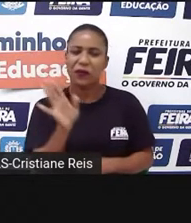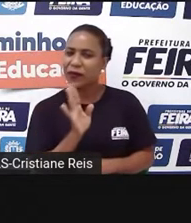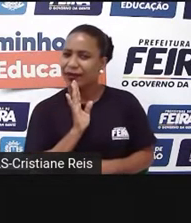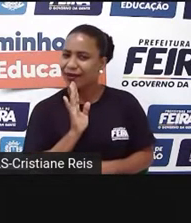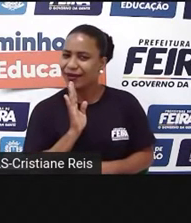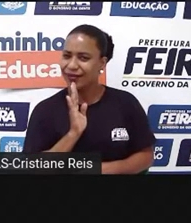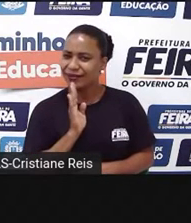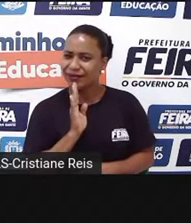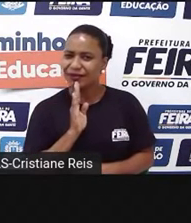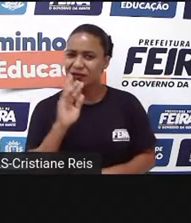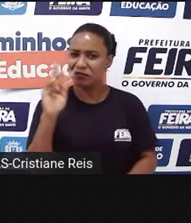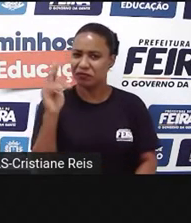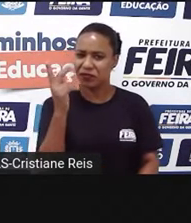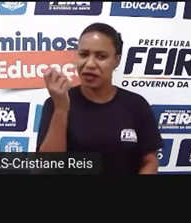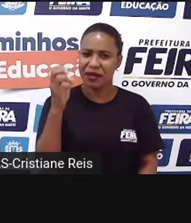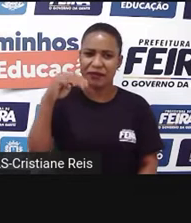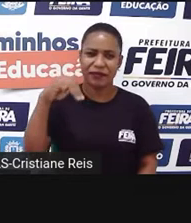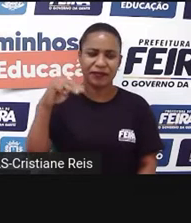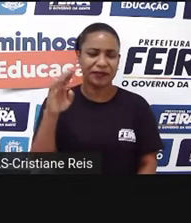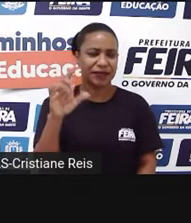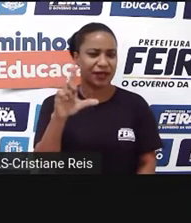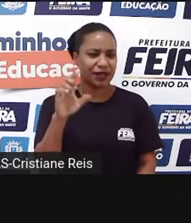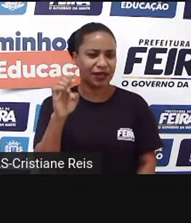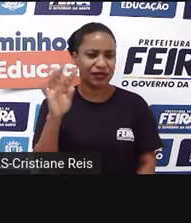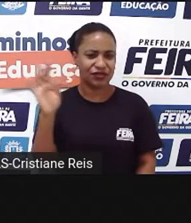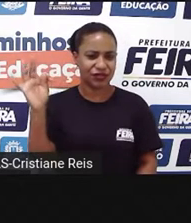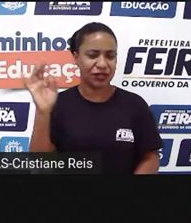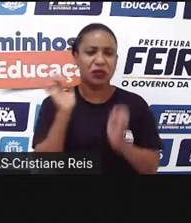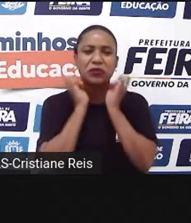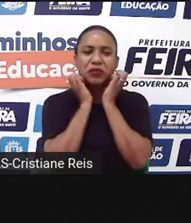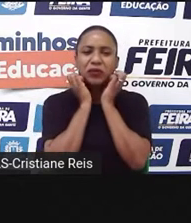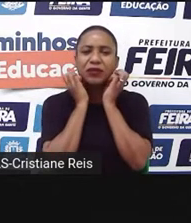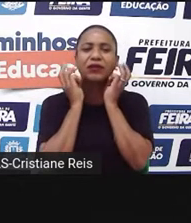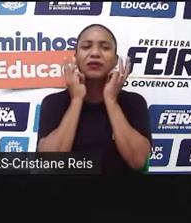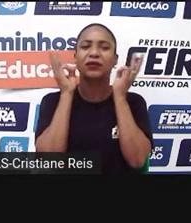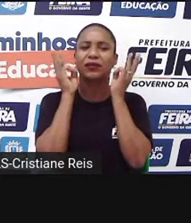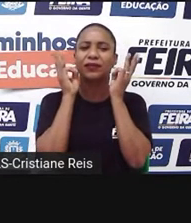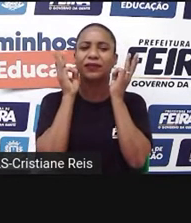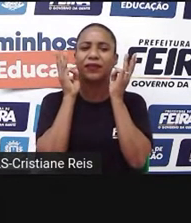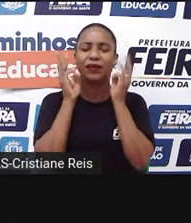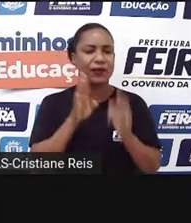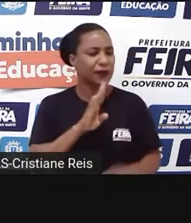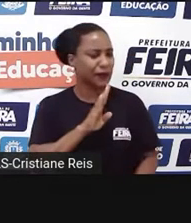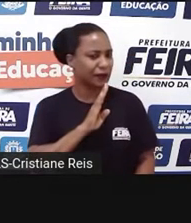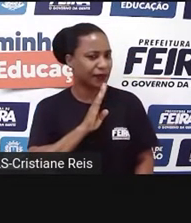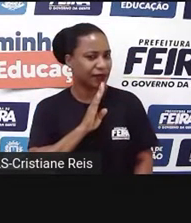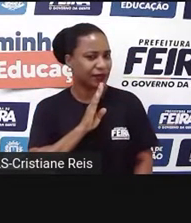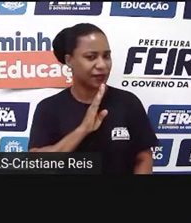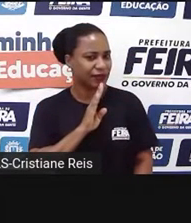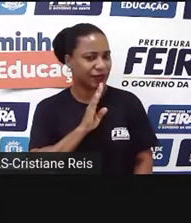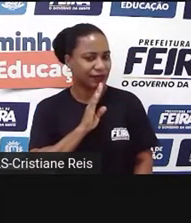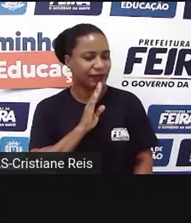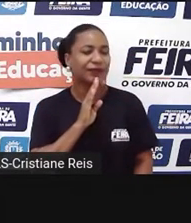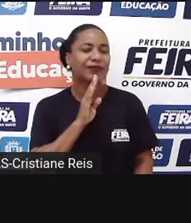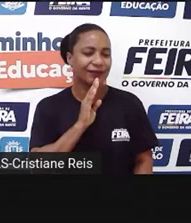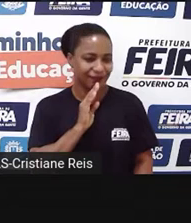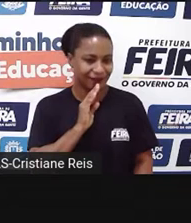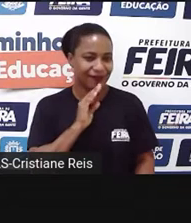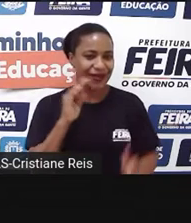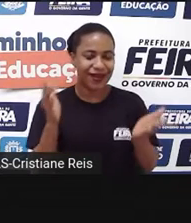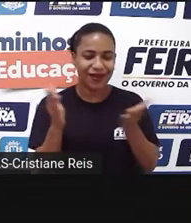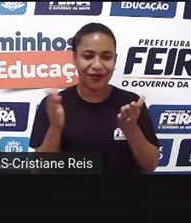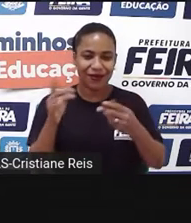lugar? Hamlet? Shakespeare? Então vamos conhecer um pouco mais sobre